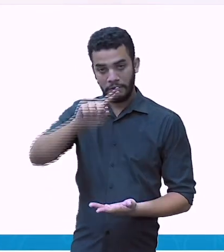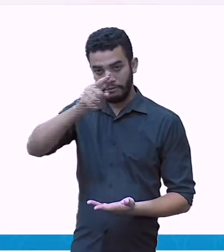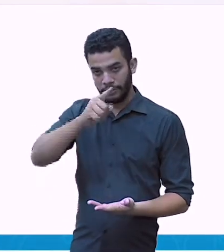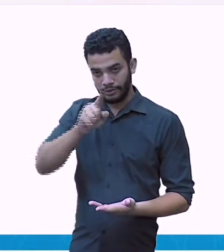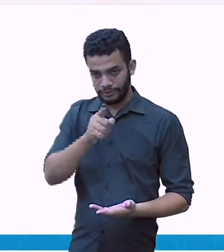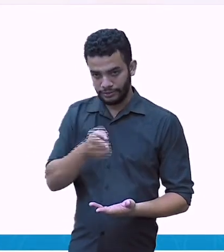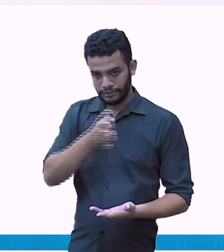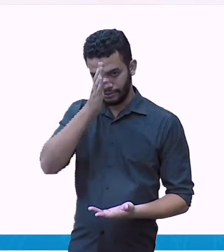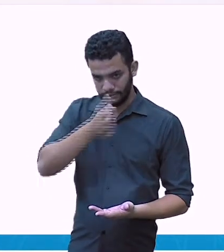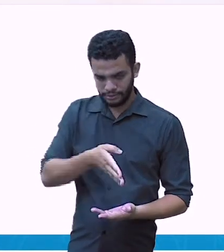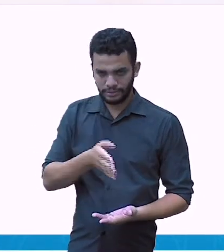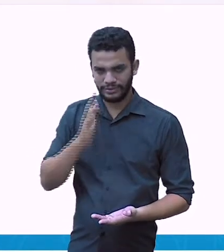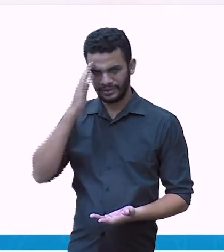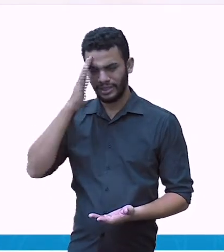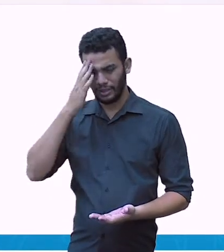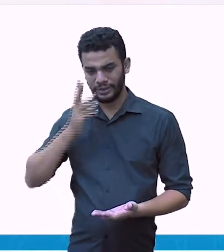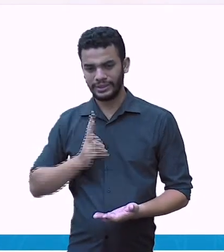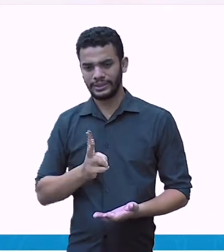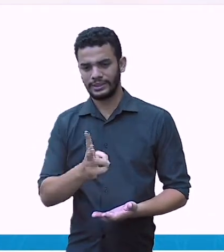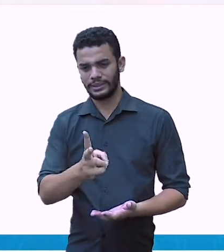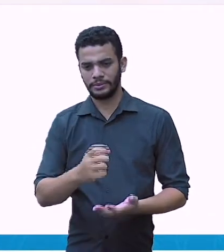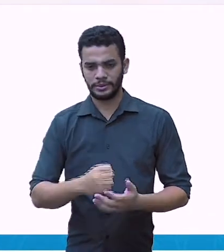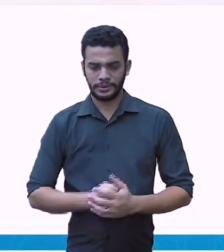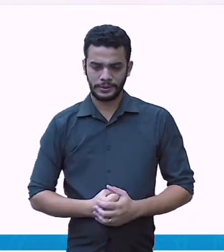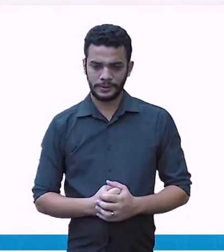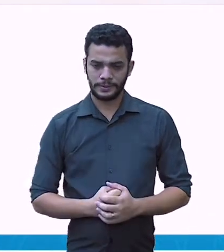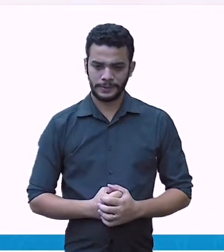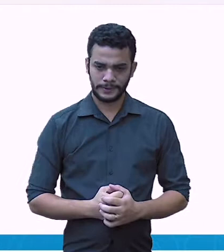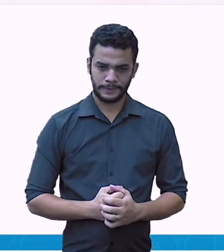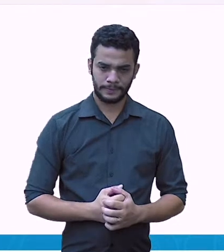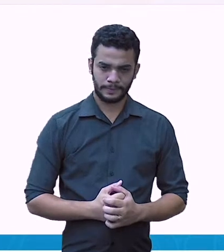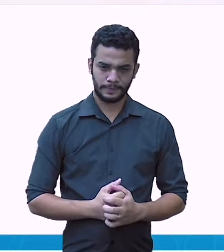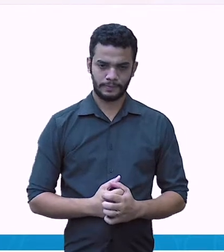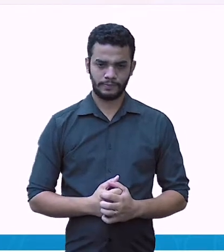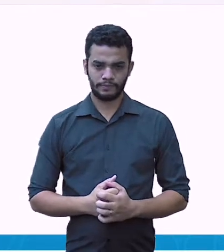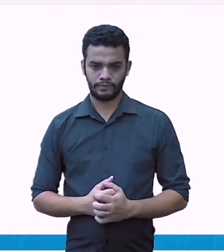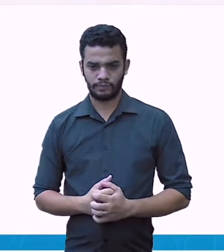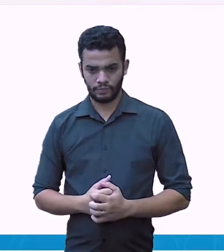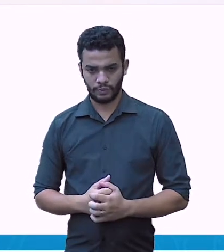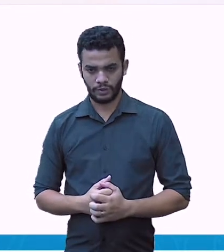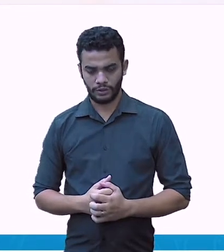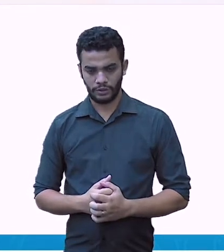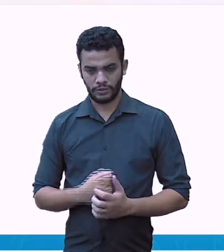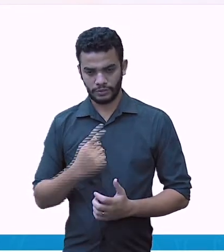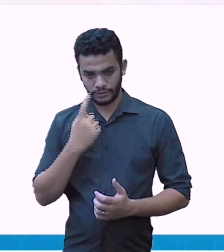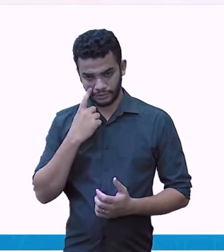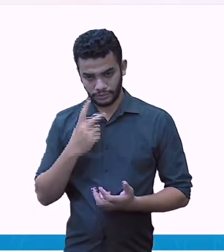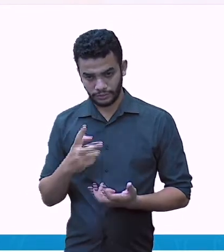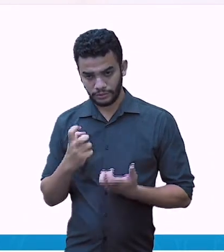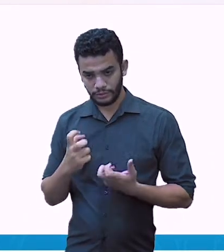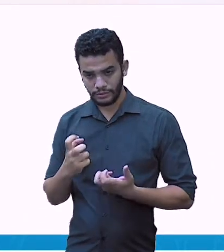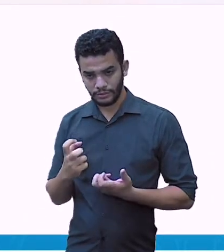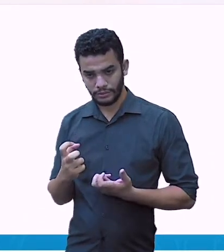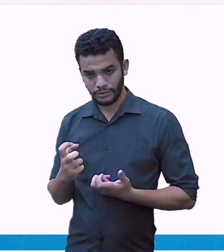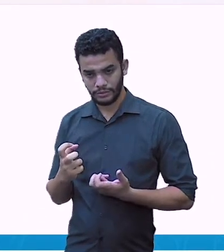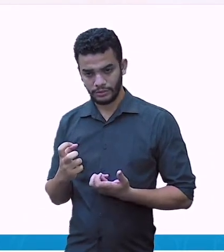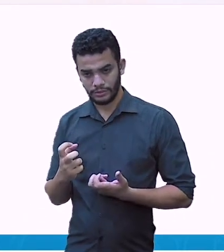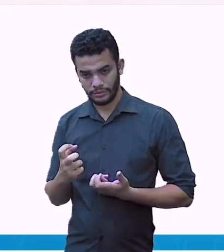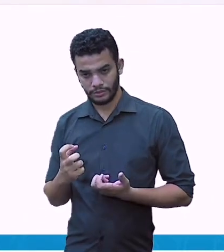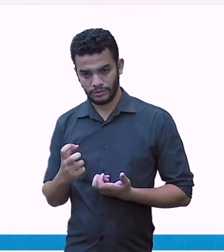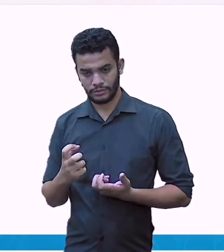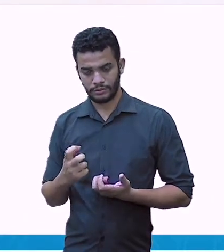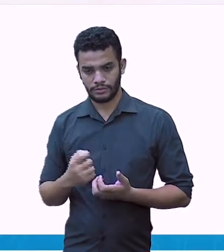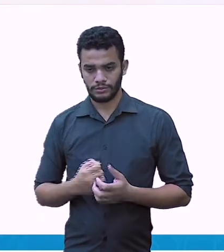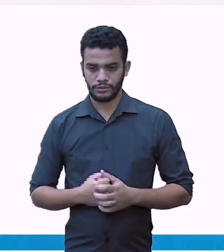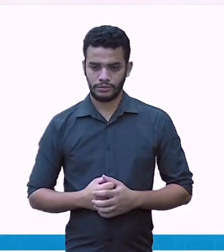5 mais 6, 11, mais 5, 16, vai 1. 8 mais 2,